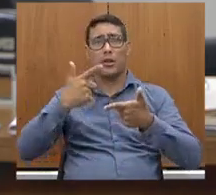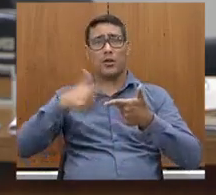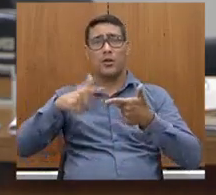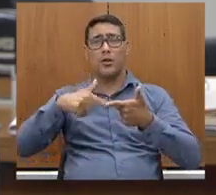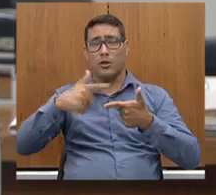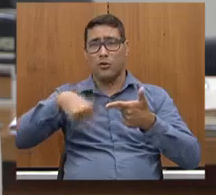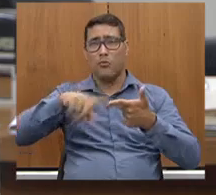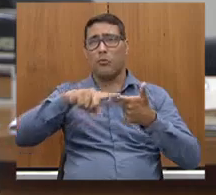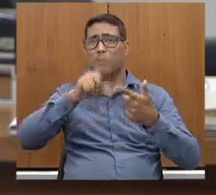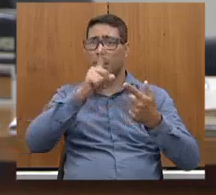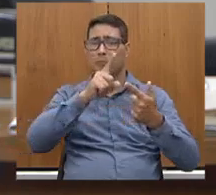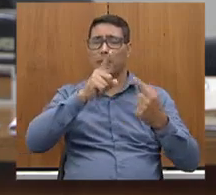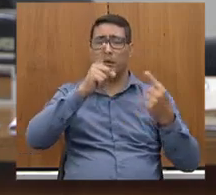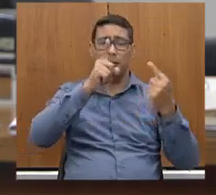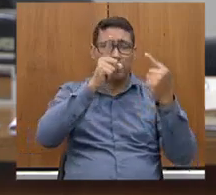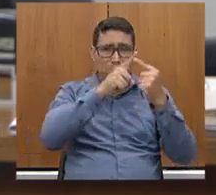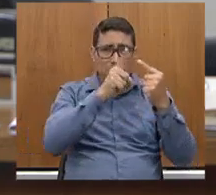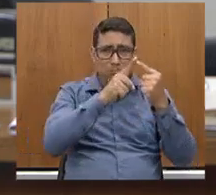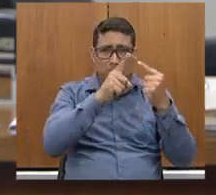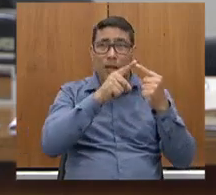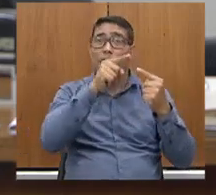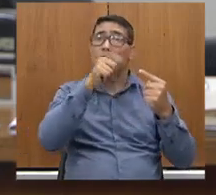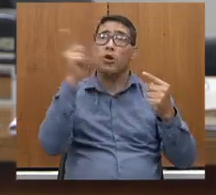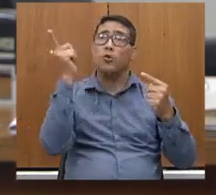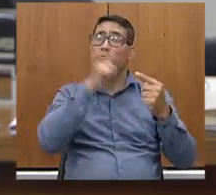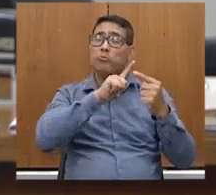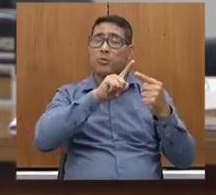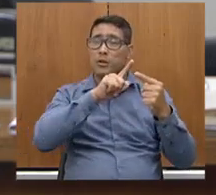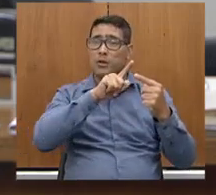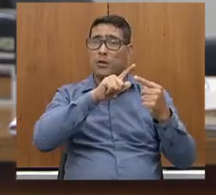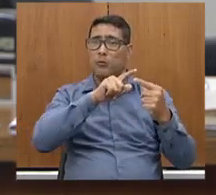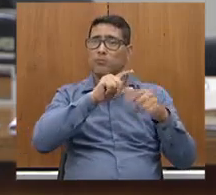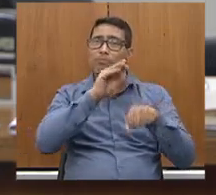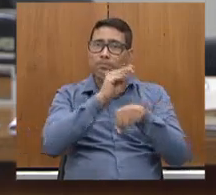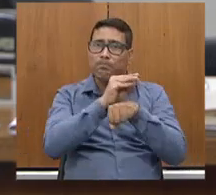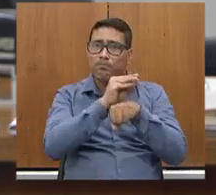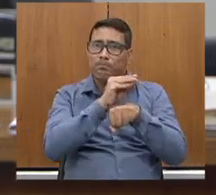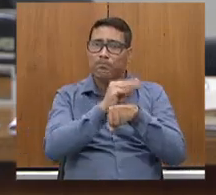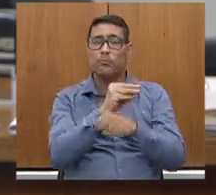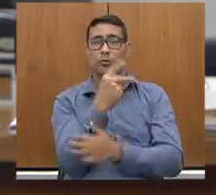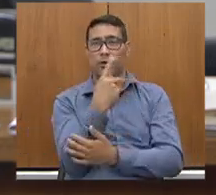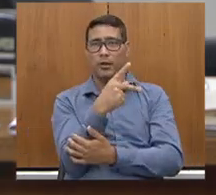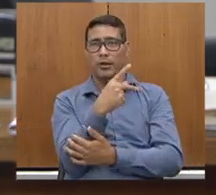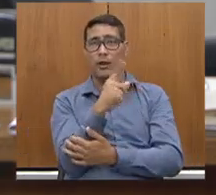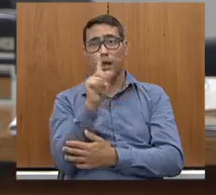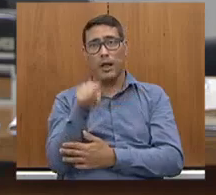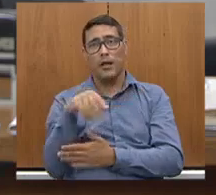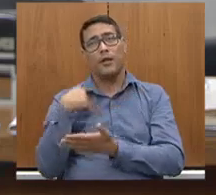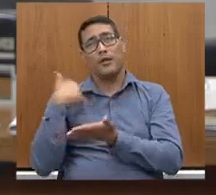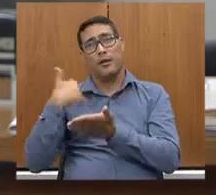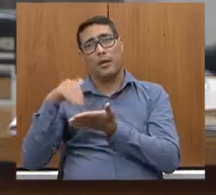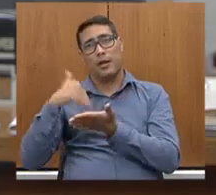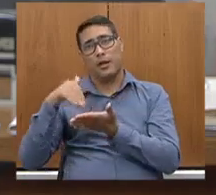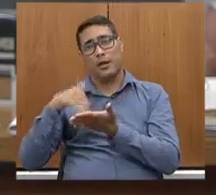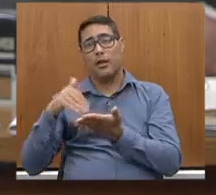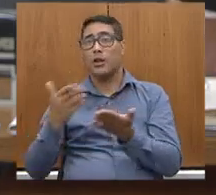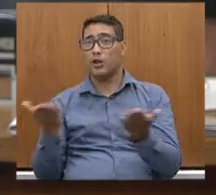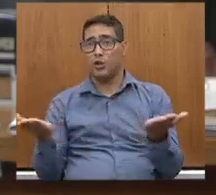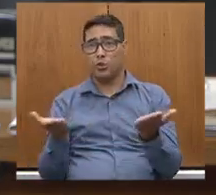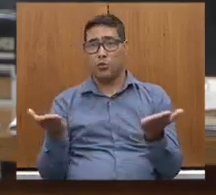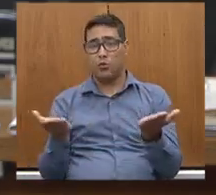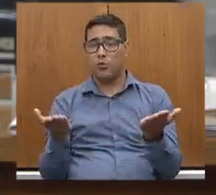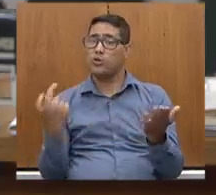cuidados. Essa é a grande diferença, esse é o diferencial. Essa secretaria que hoje está aqui prestando